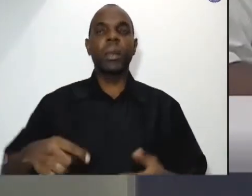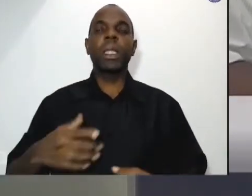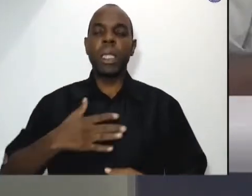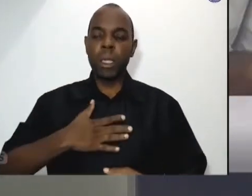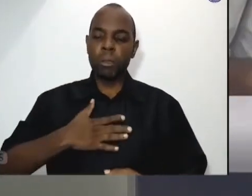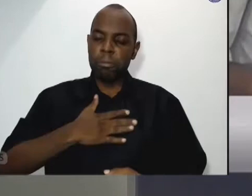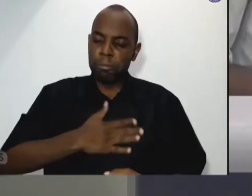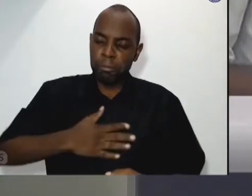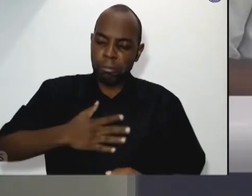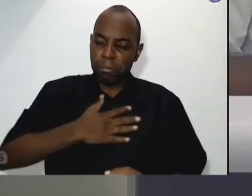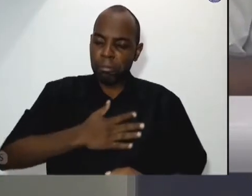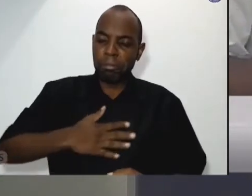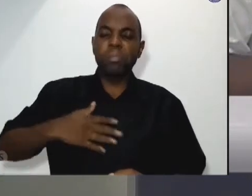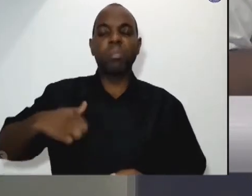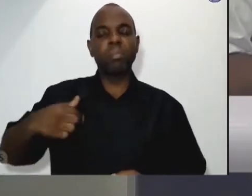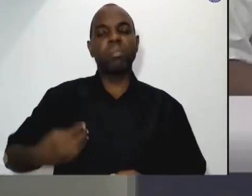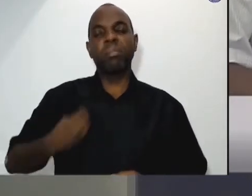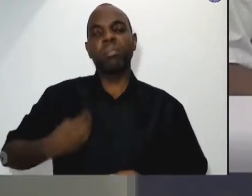Hoje eu vou falar um pouco